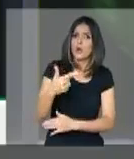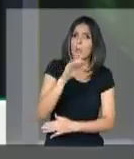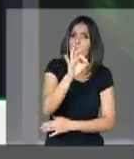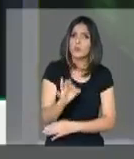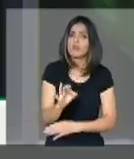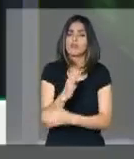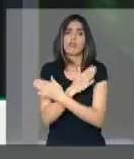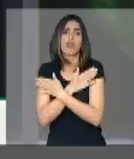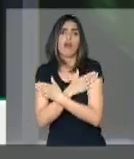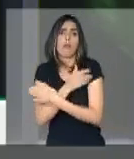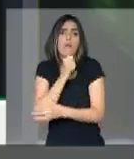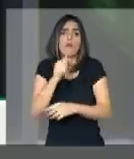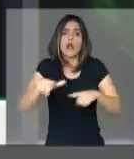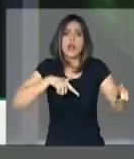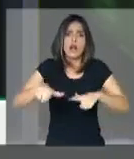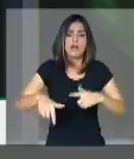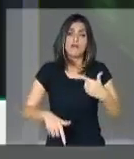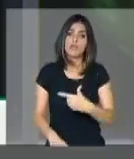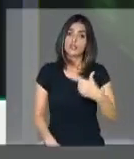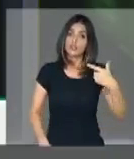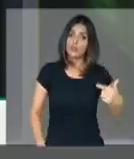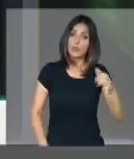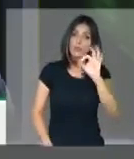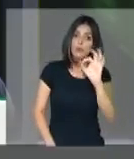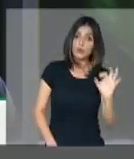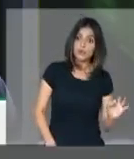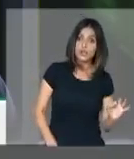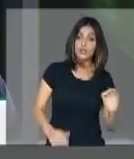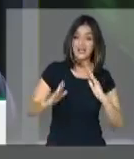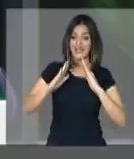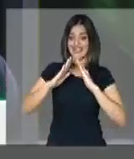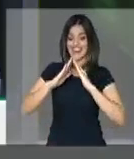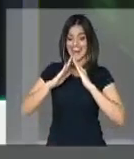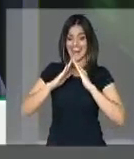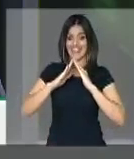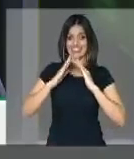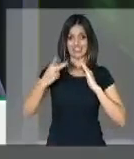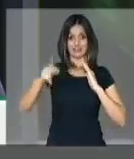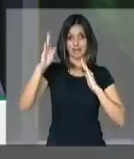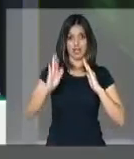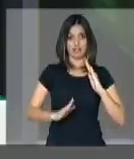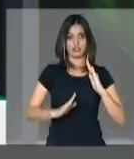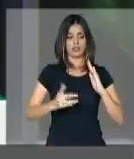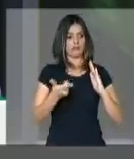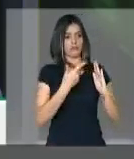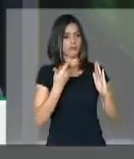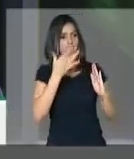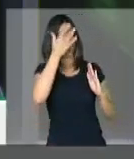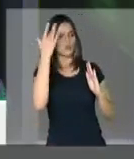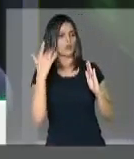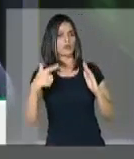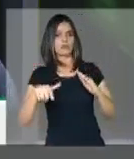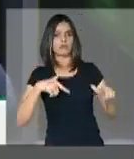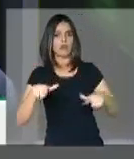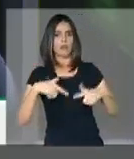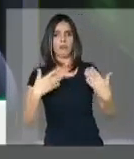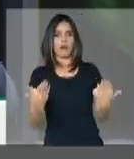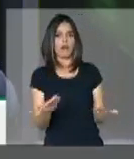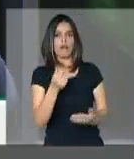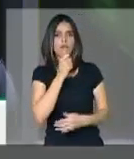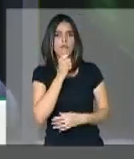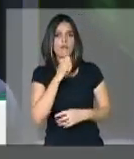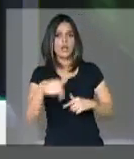de desemprego. Nós temos 22% dos domicílios brasileiros, com ninguém daquelas casas vivendo de trabalho, de